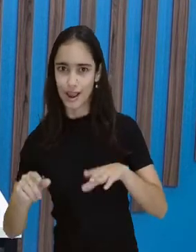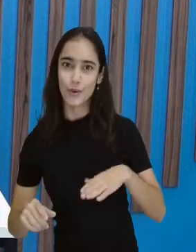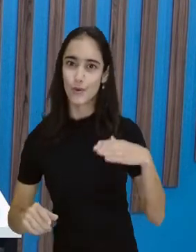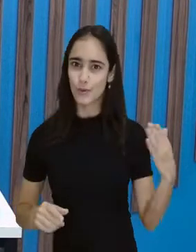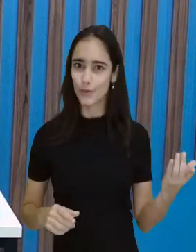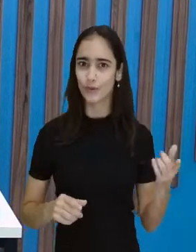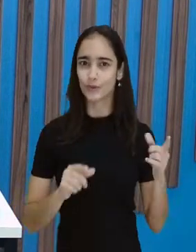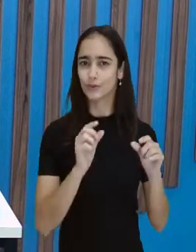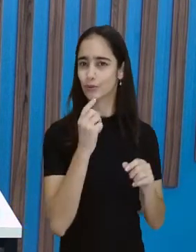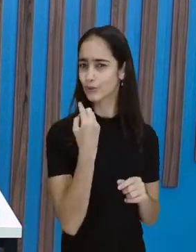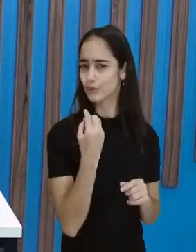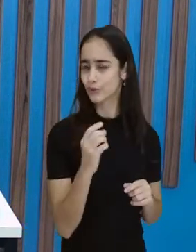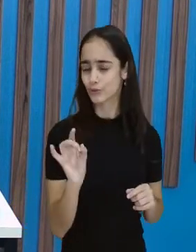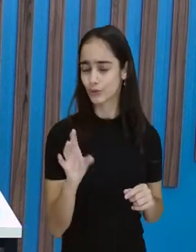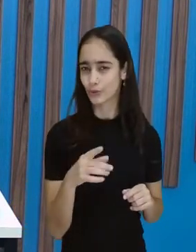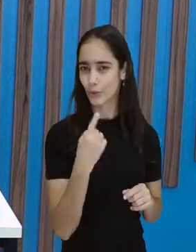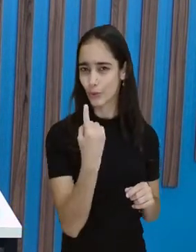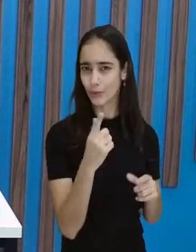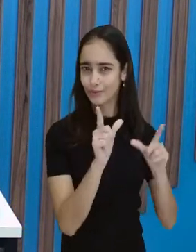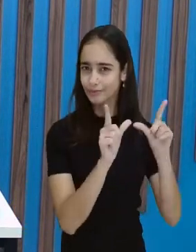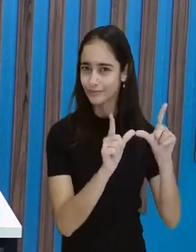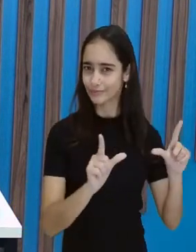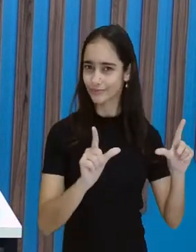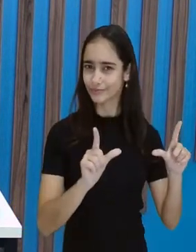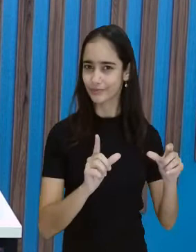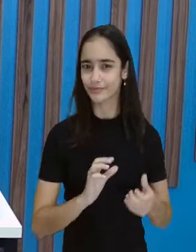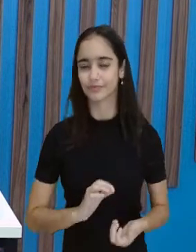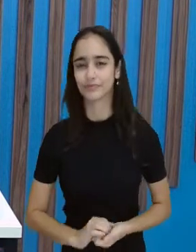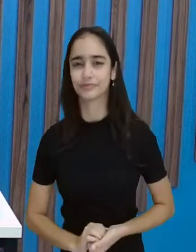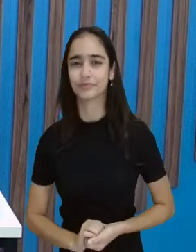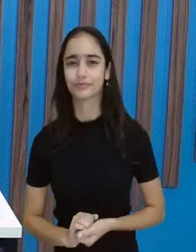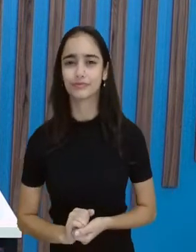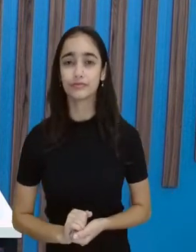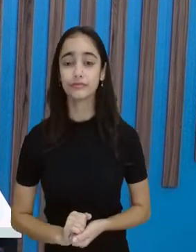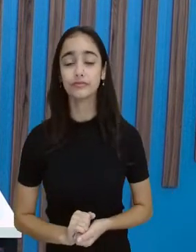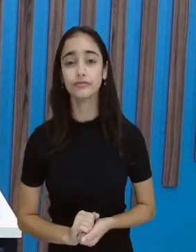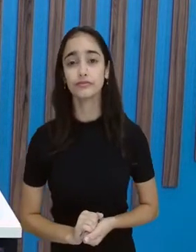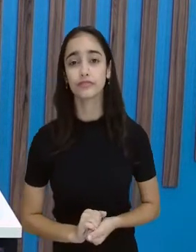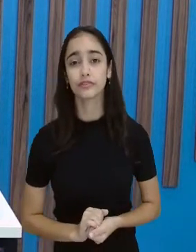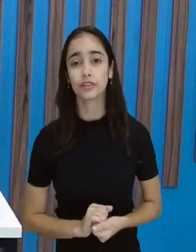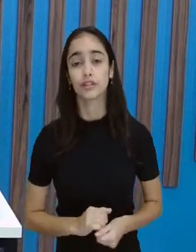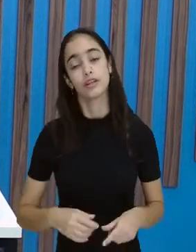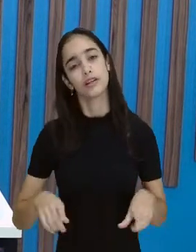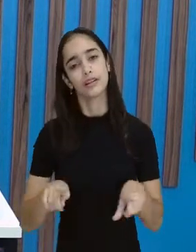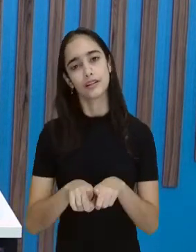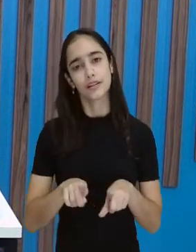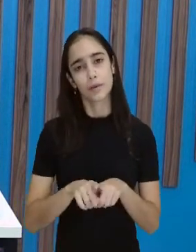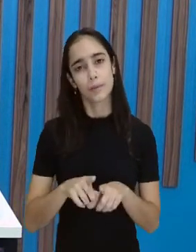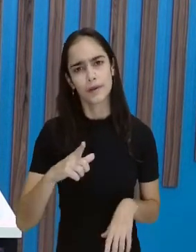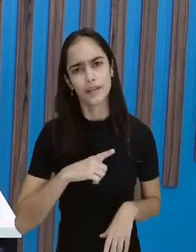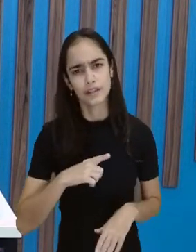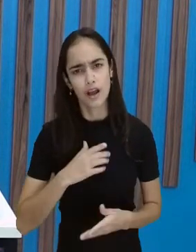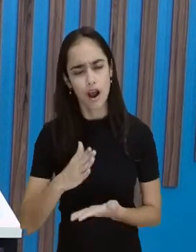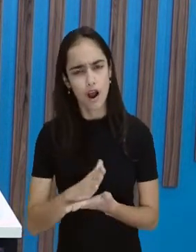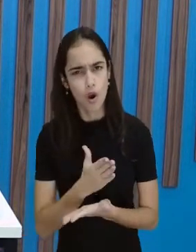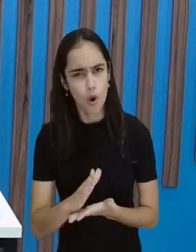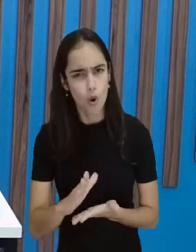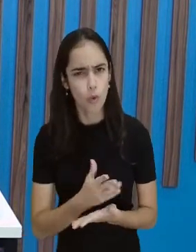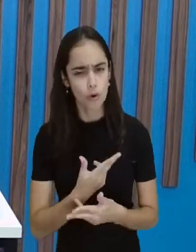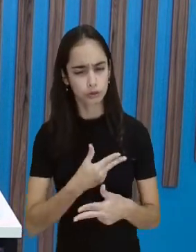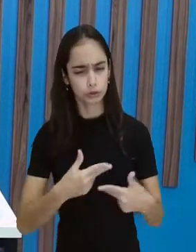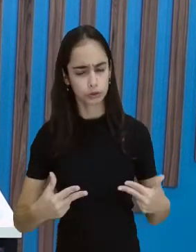segundo supermercado o preço está mais caro. E aí, agora eu tenho aqui também na minha mesa alguns produtos, ó.